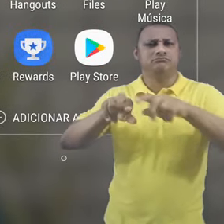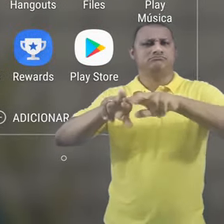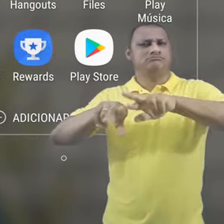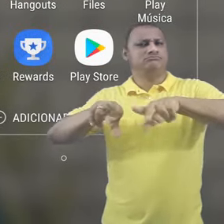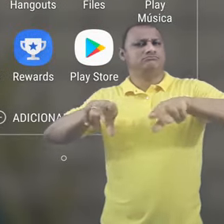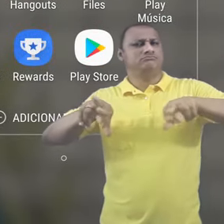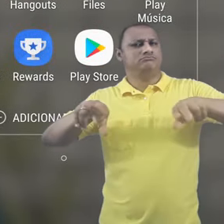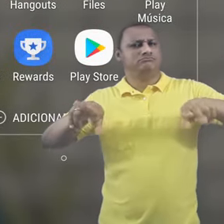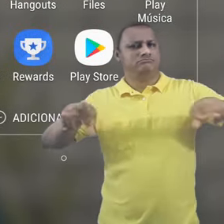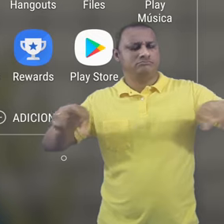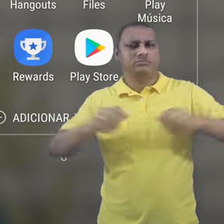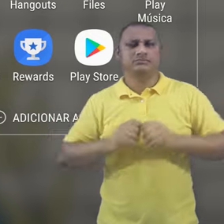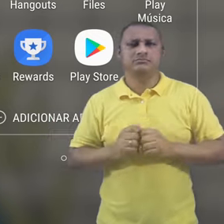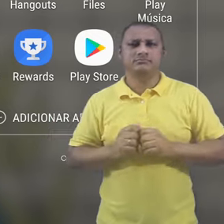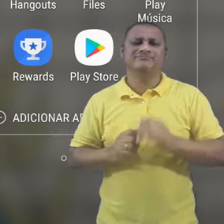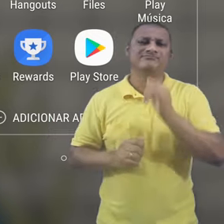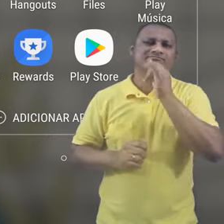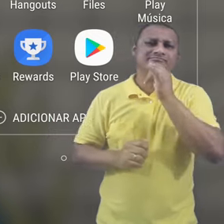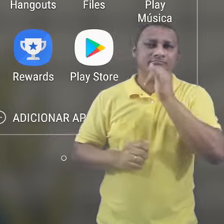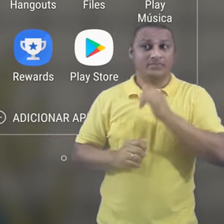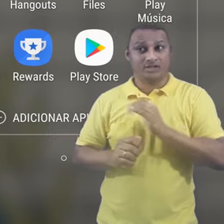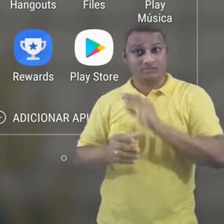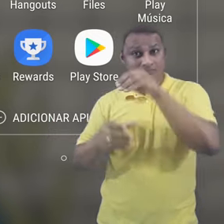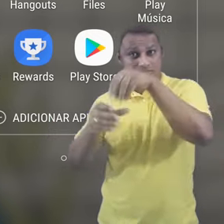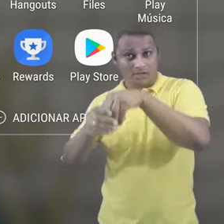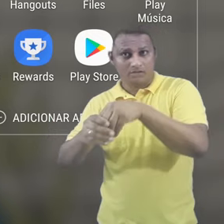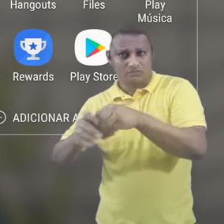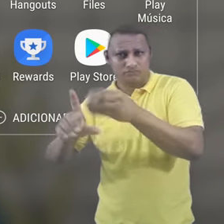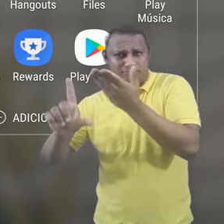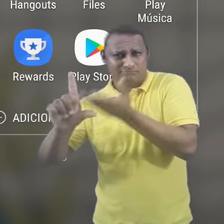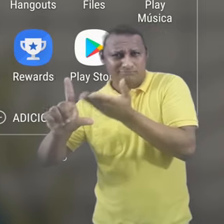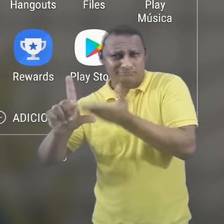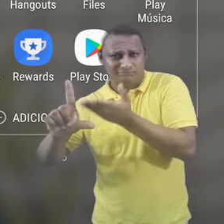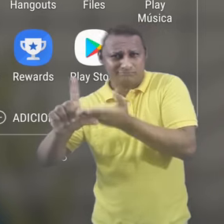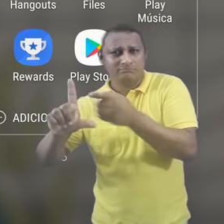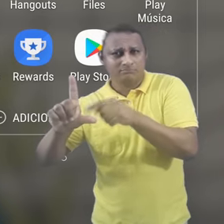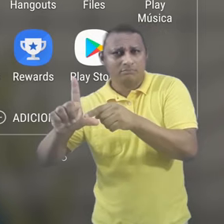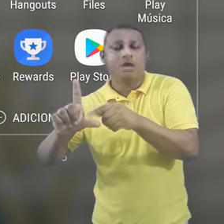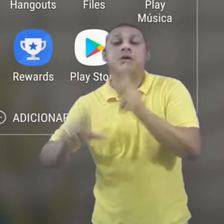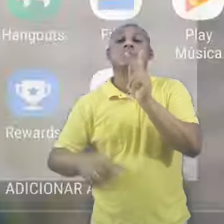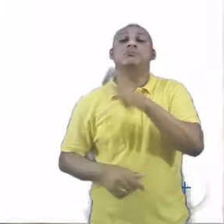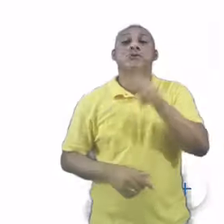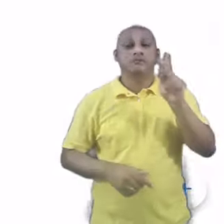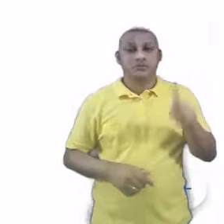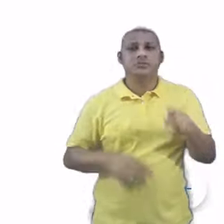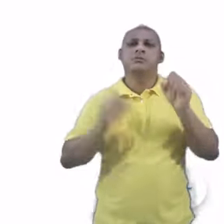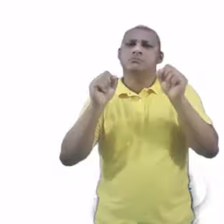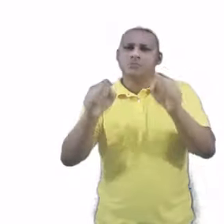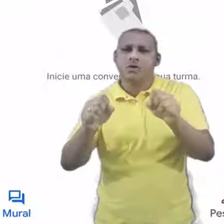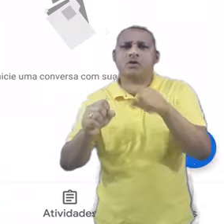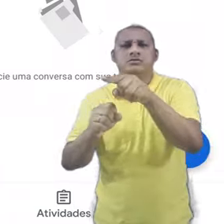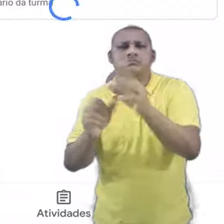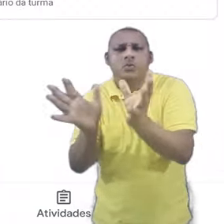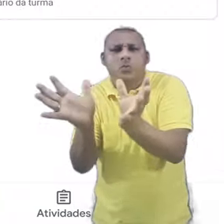algumas possibilidades. No Google Classroom, os professores podem optar por deixar uma turma